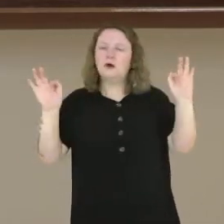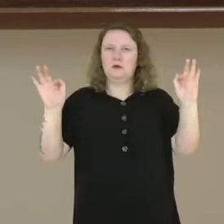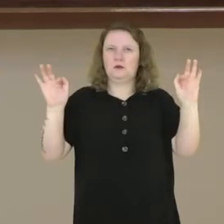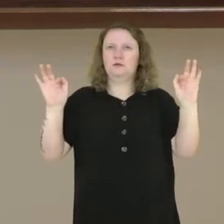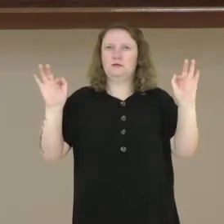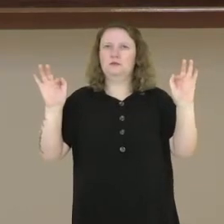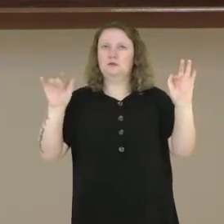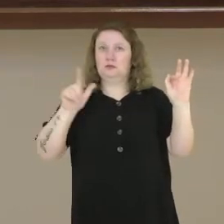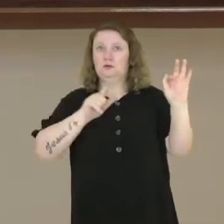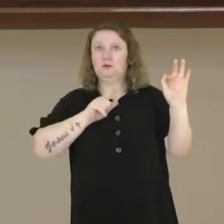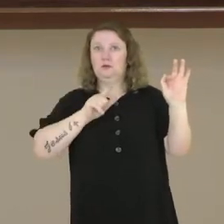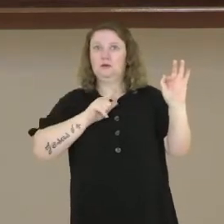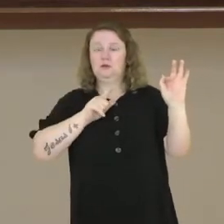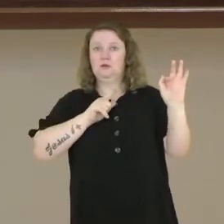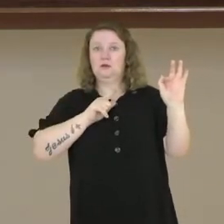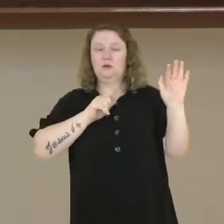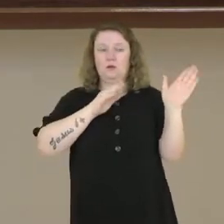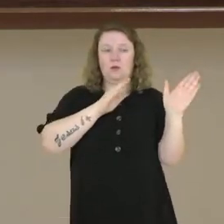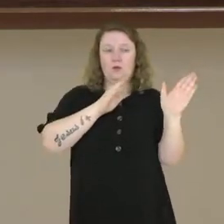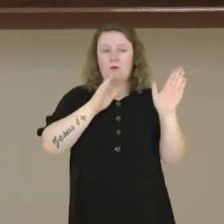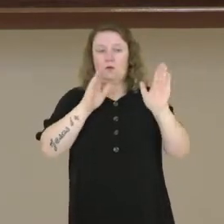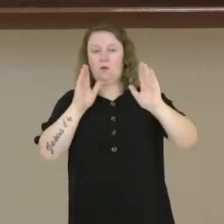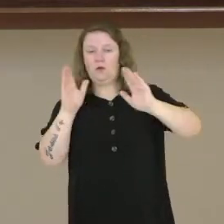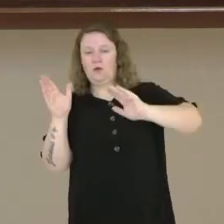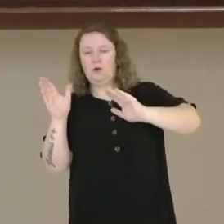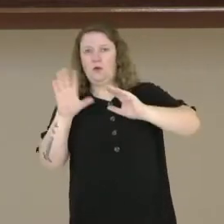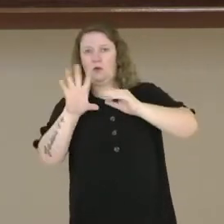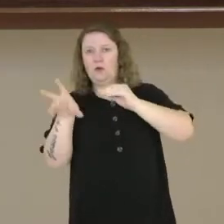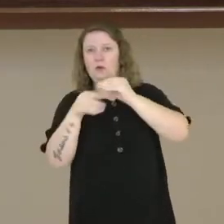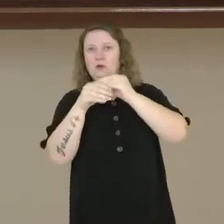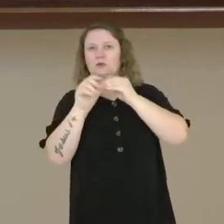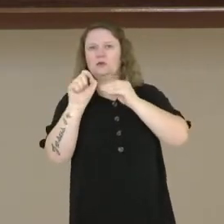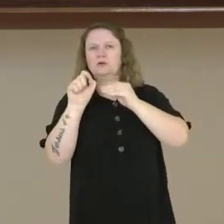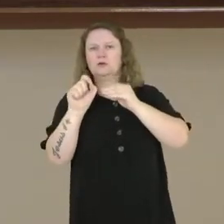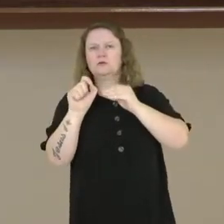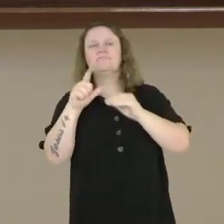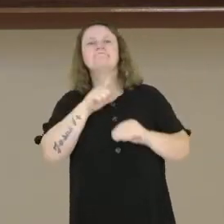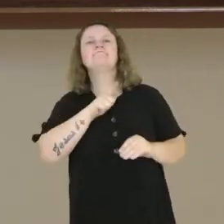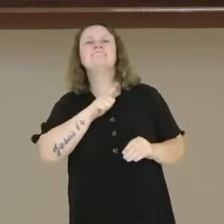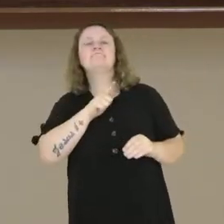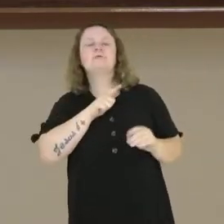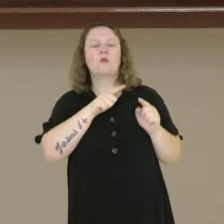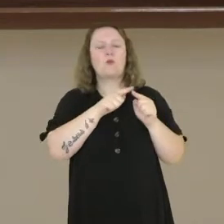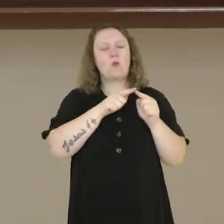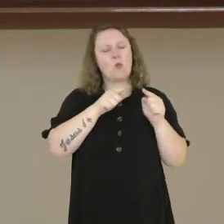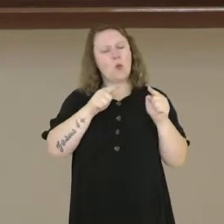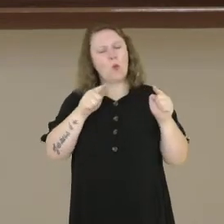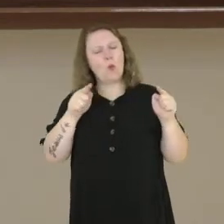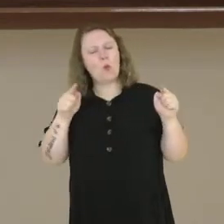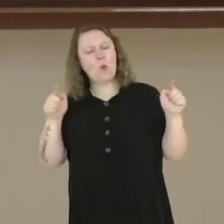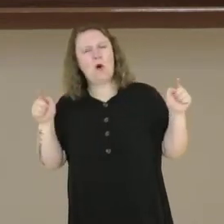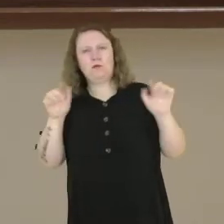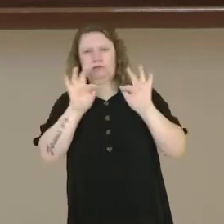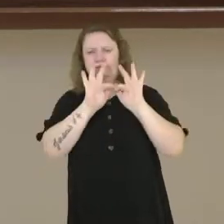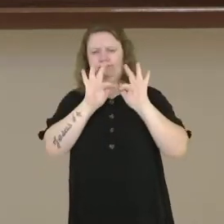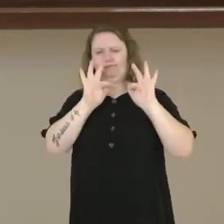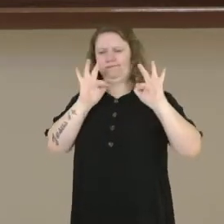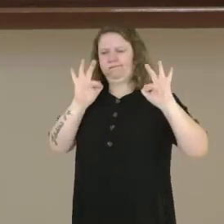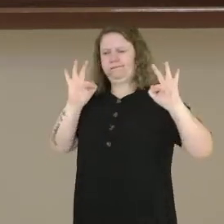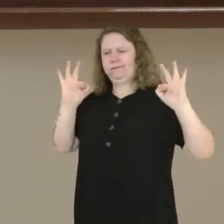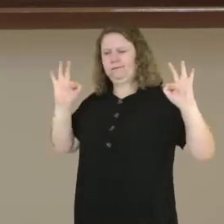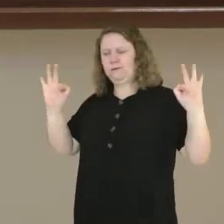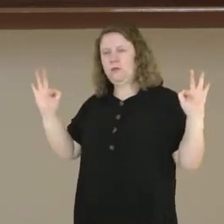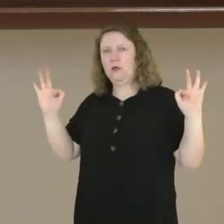que é o caso do período composto por subordinação, eu vou ter um período maior, eu vou ter enunciados maiores,